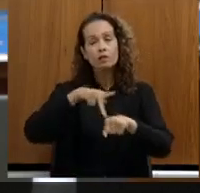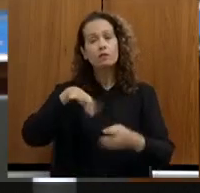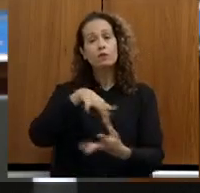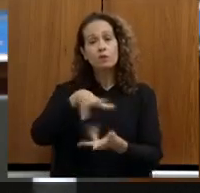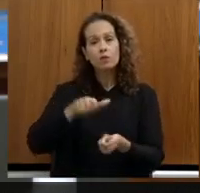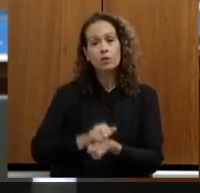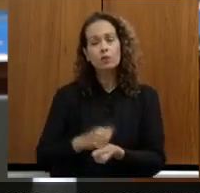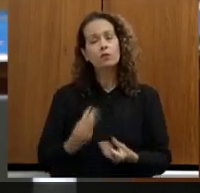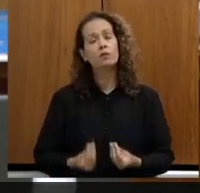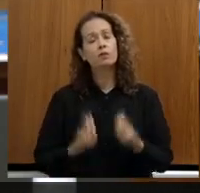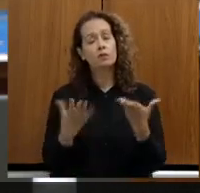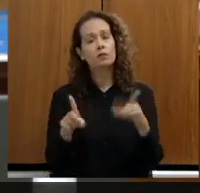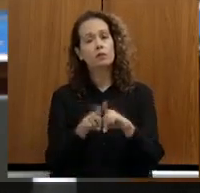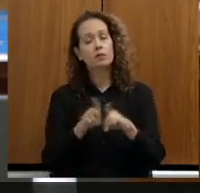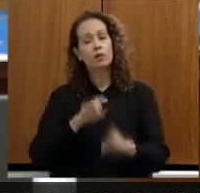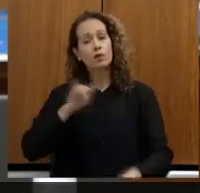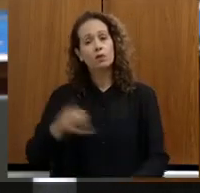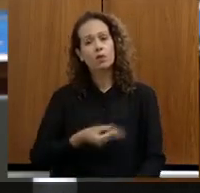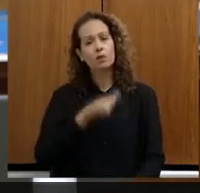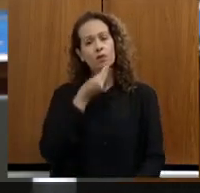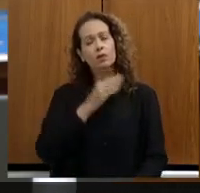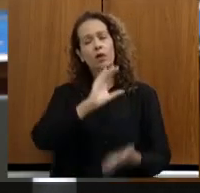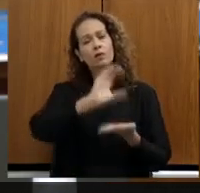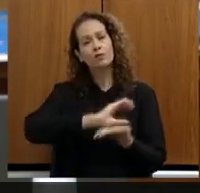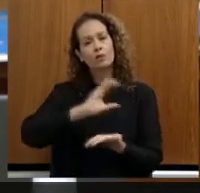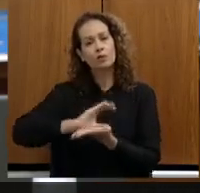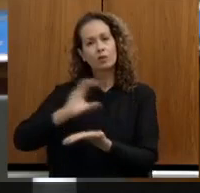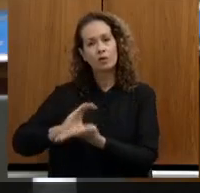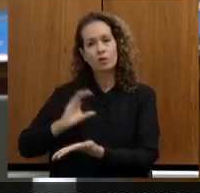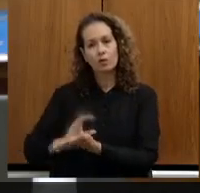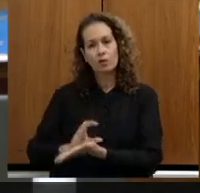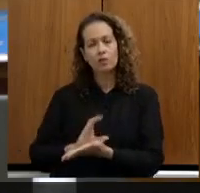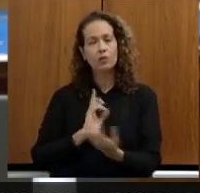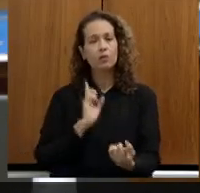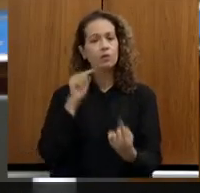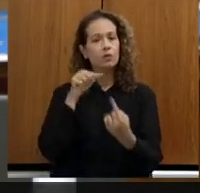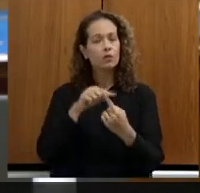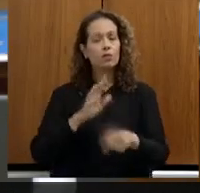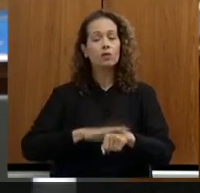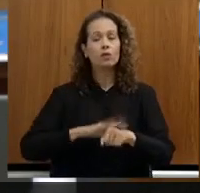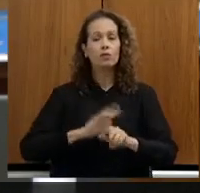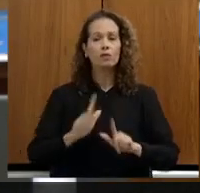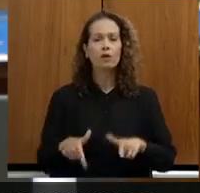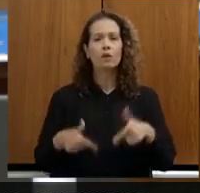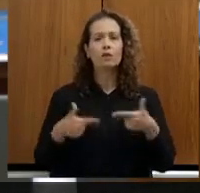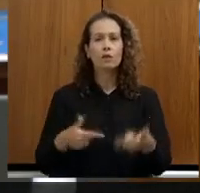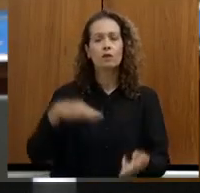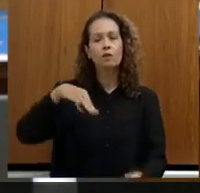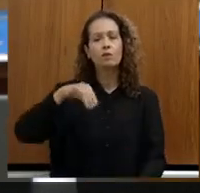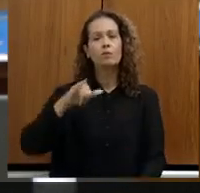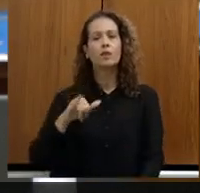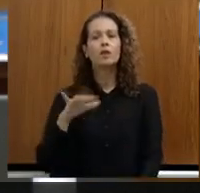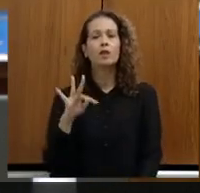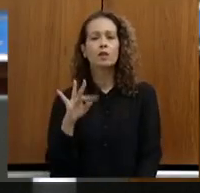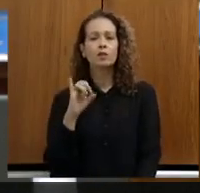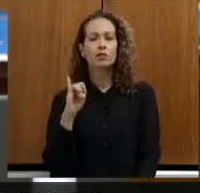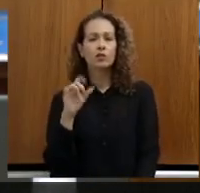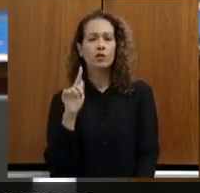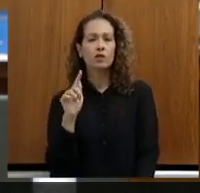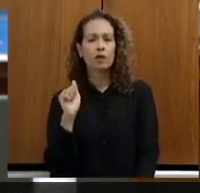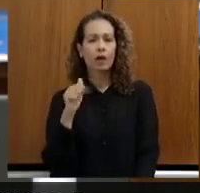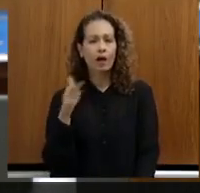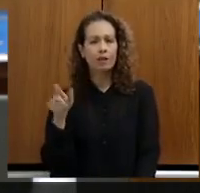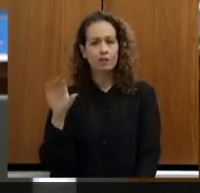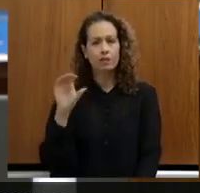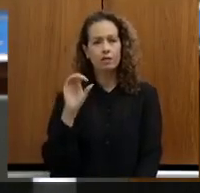dará oportunidade de captação de recursos para ações de mitigação. Esse é um ponto importante, especialmente para